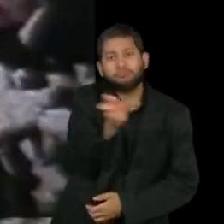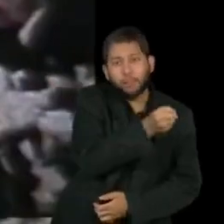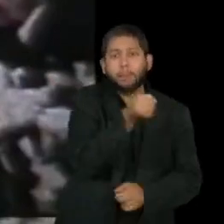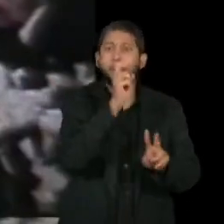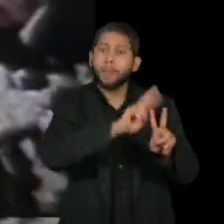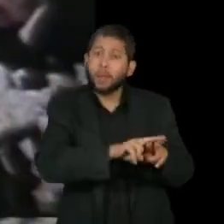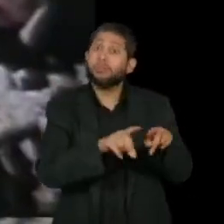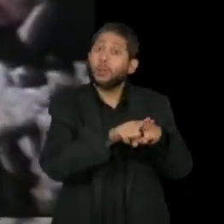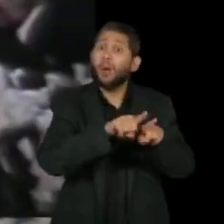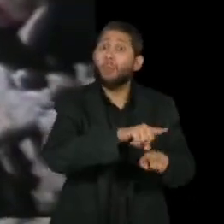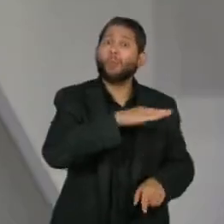pelas forças do Estado.